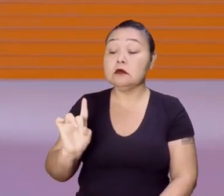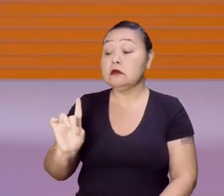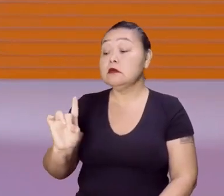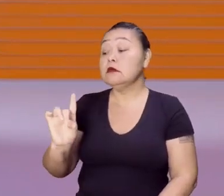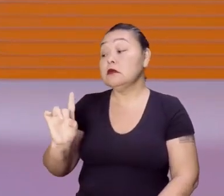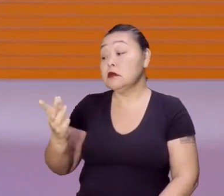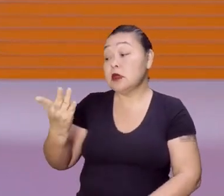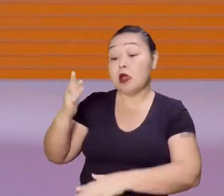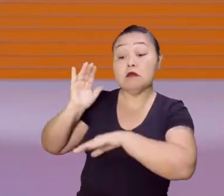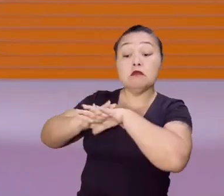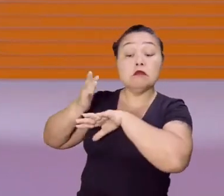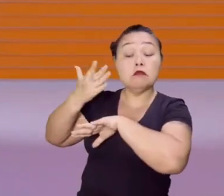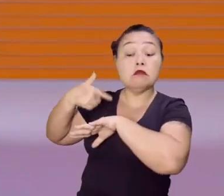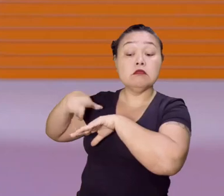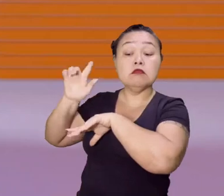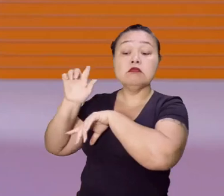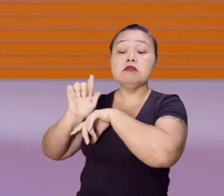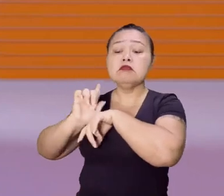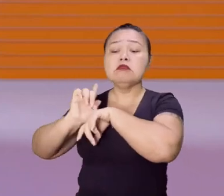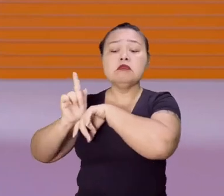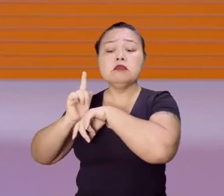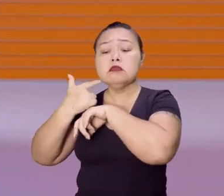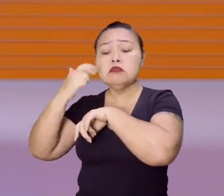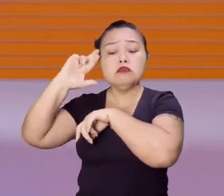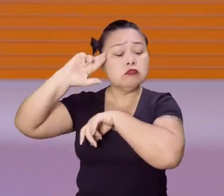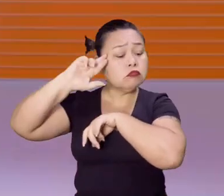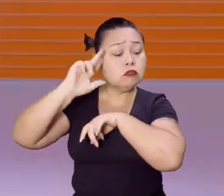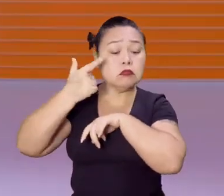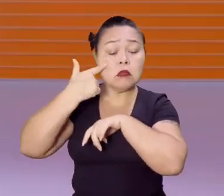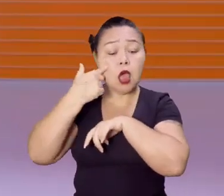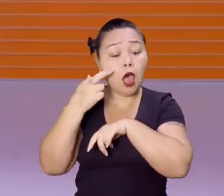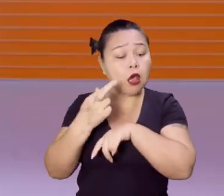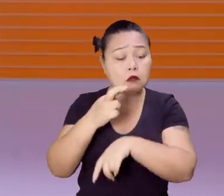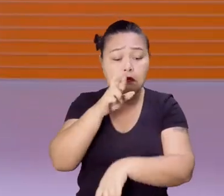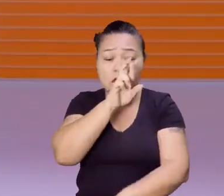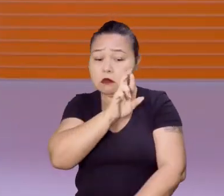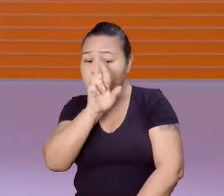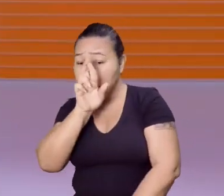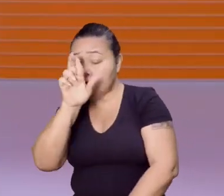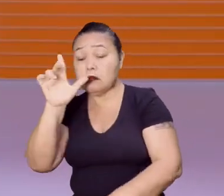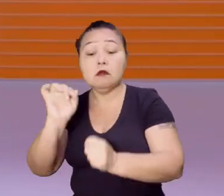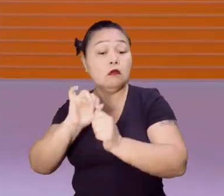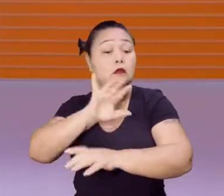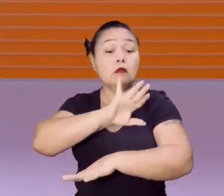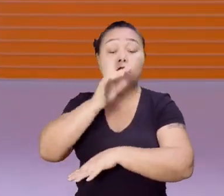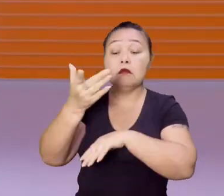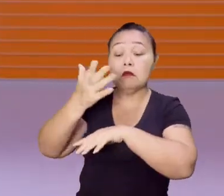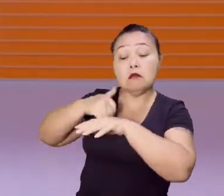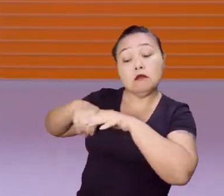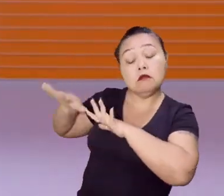trabalham mais no gerenciamento, né? Isso quer dizer que o trabalho tem mudado de perspectiva, é um